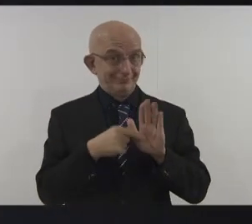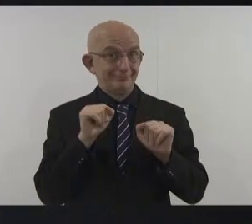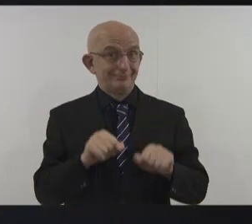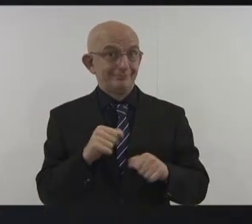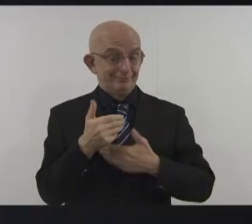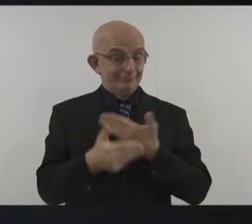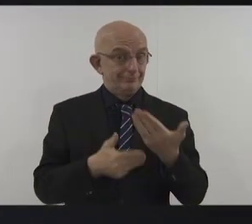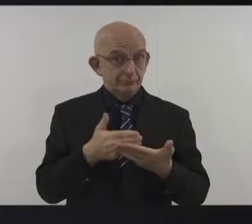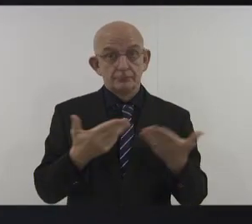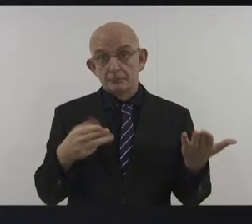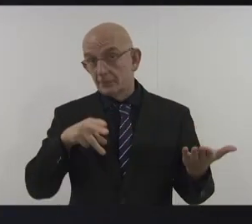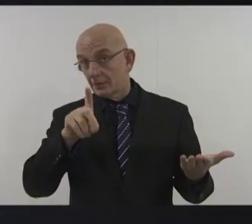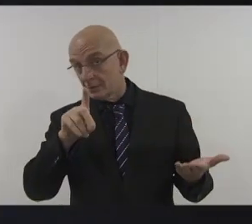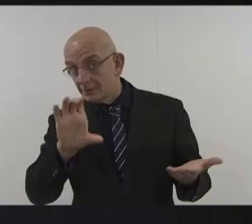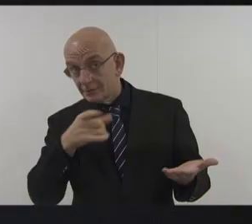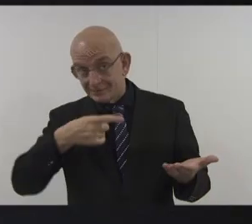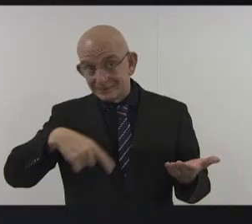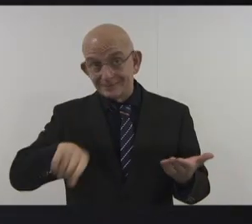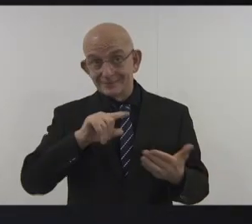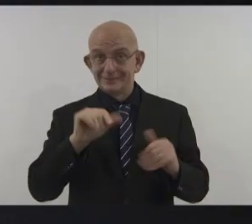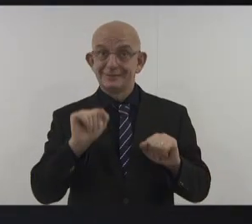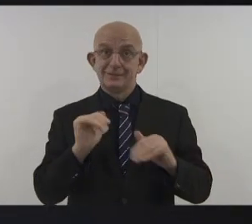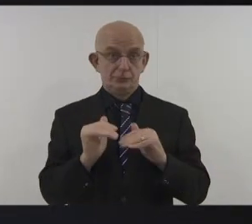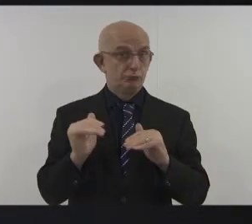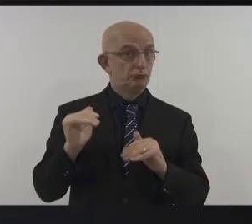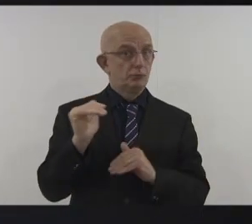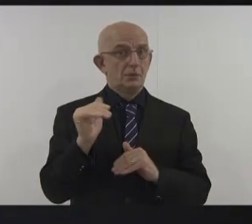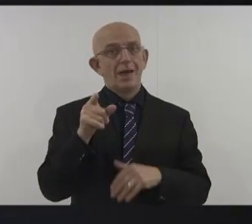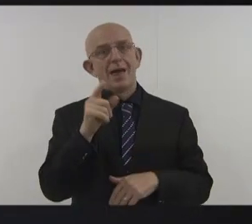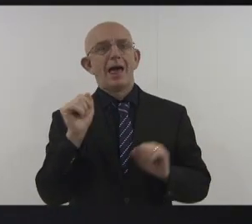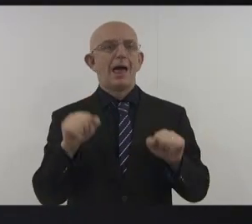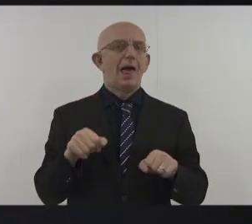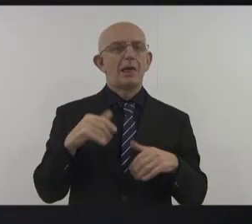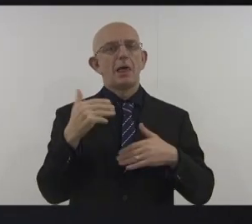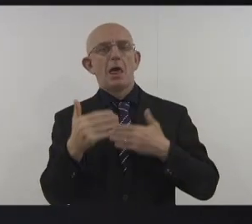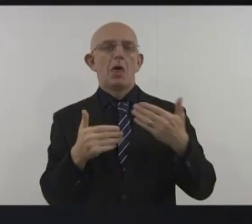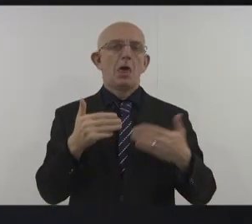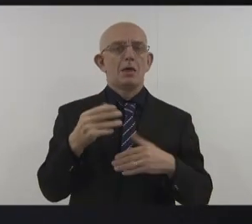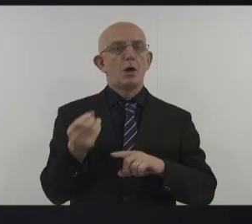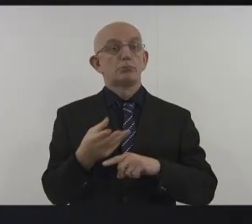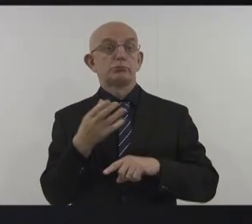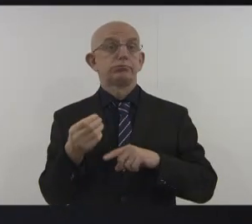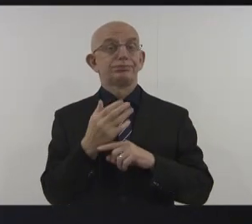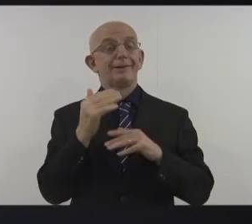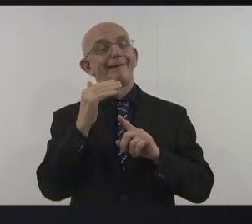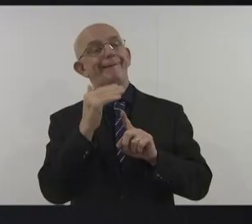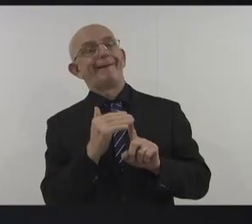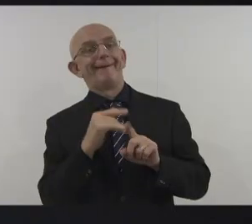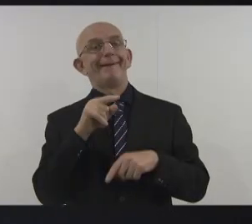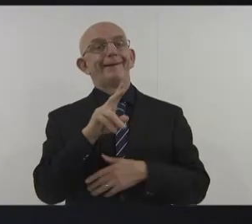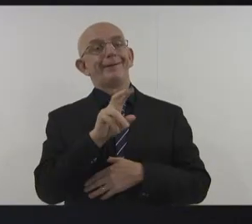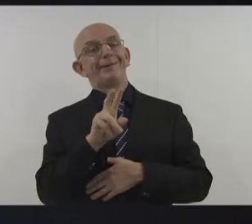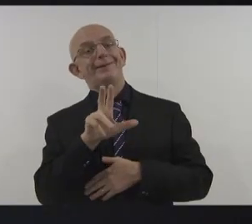para 2035. Ela reflete a visão de um país que se volta para o futuro